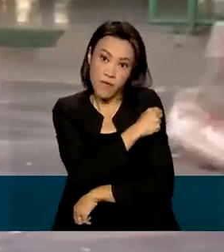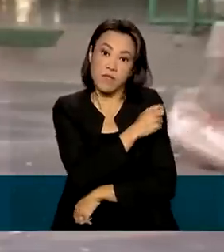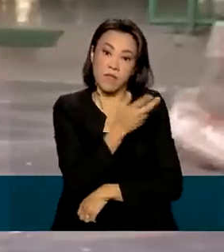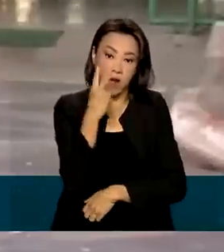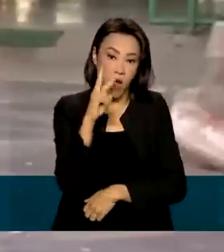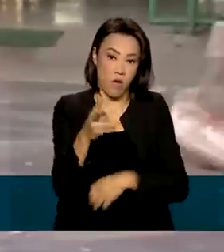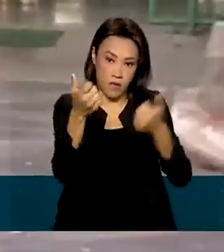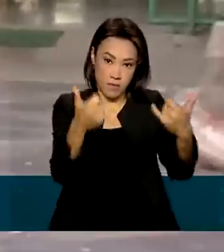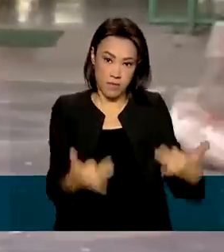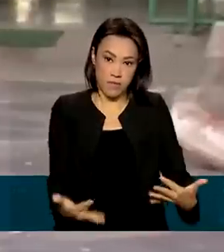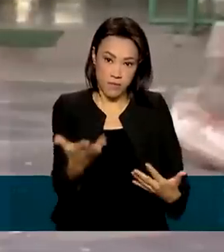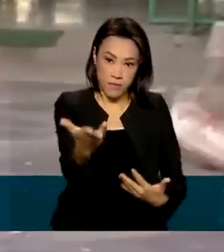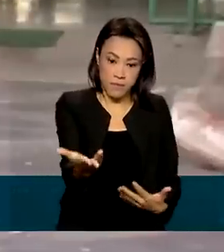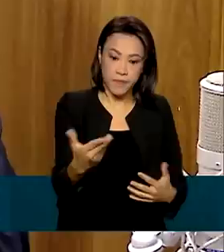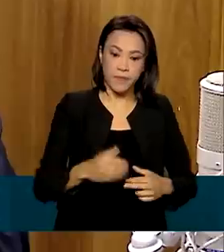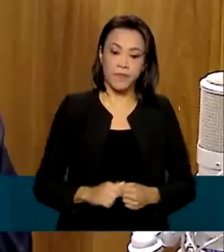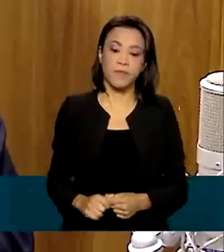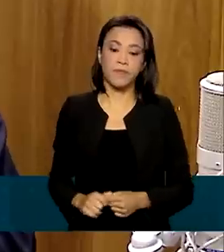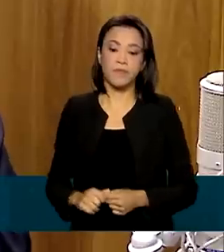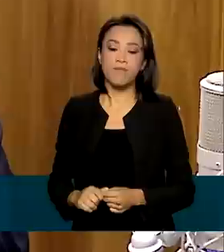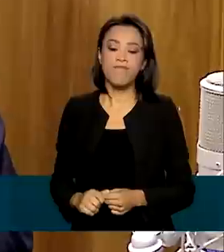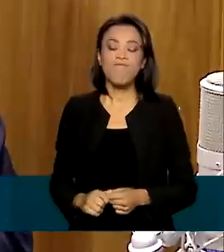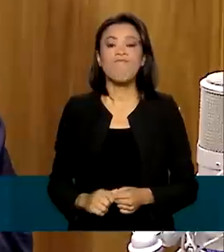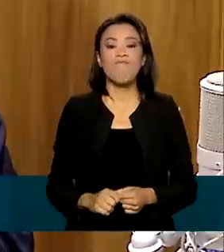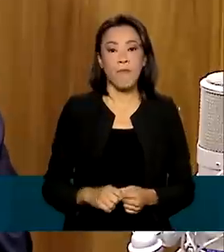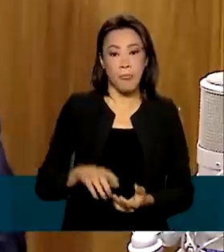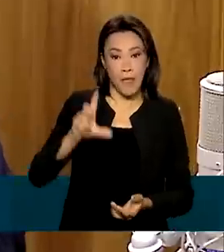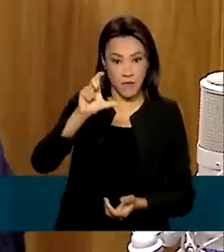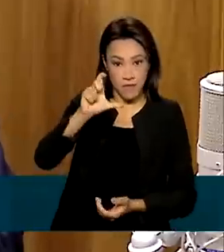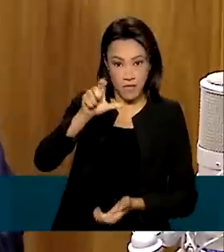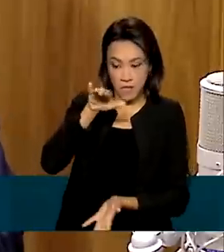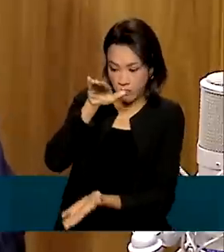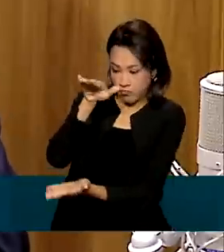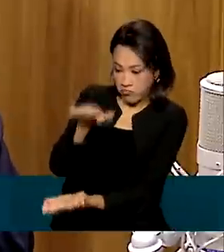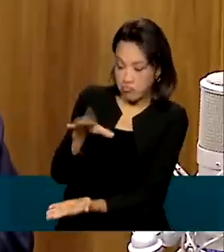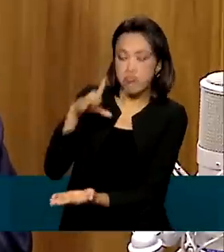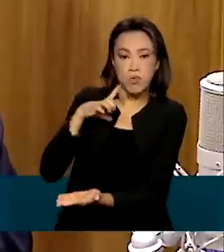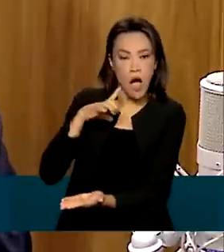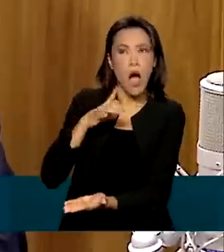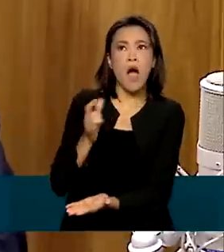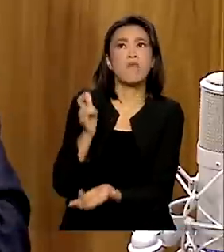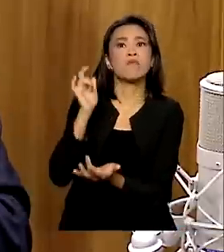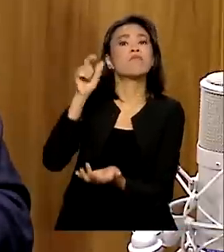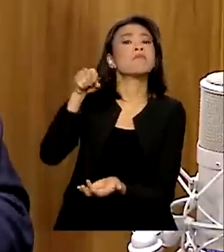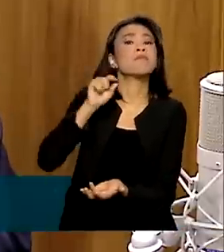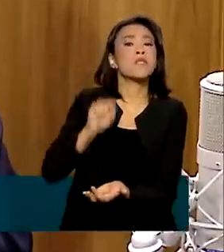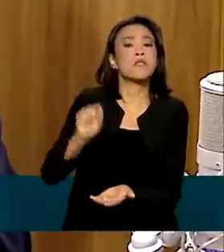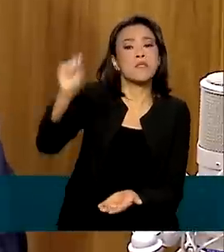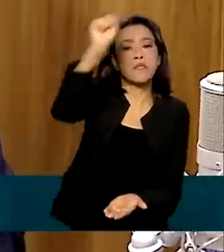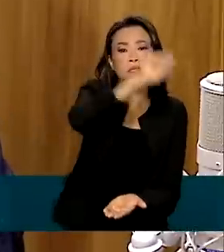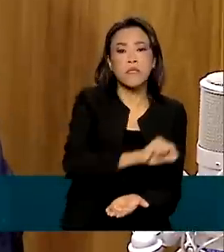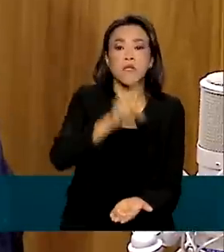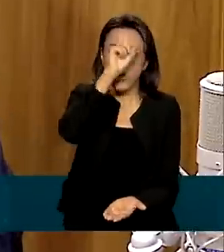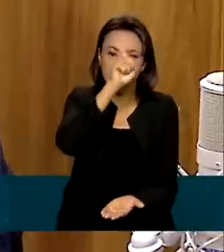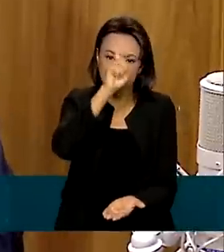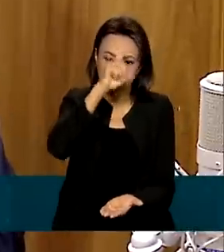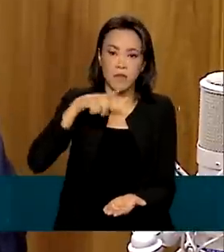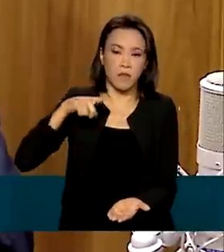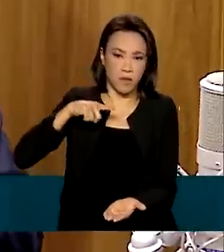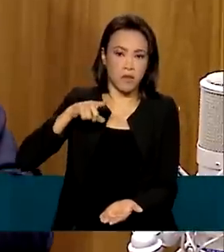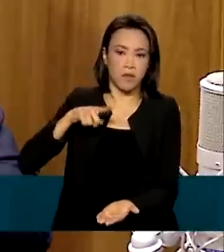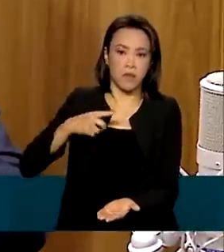Vamos conferir o que ele disse. As vacinas estão disponíveis nas unidades básicas de saúde e nas salas de vacinação.